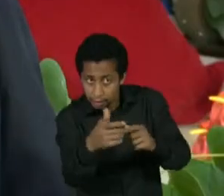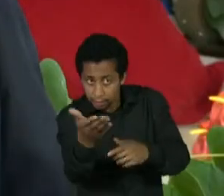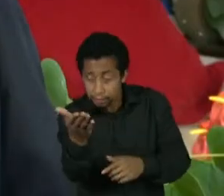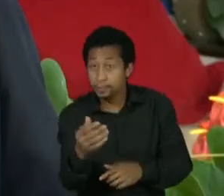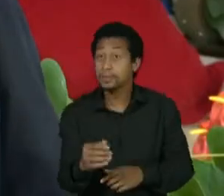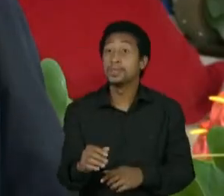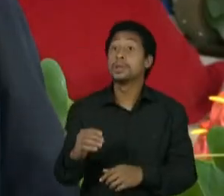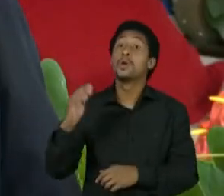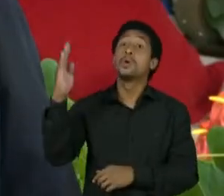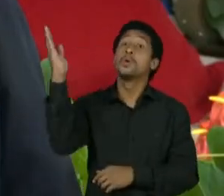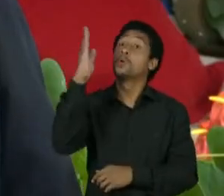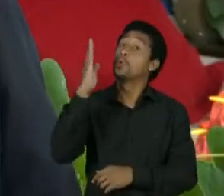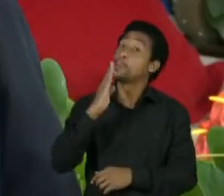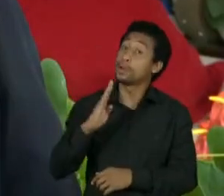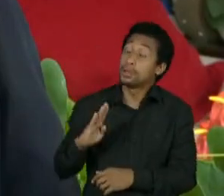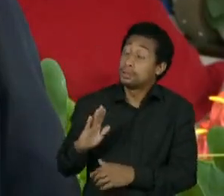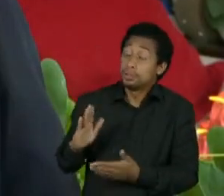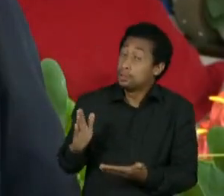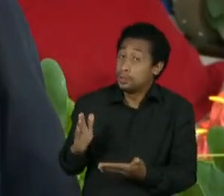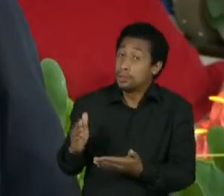próximo governo.